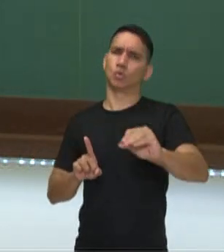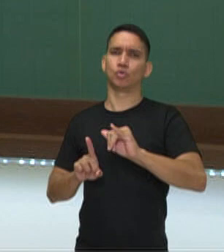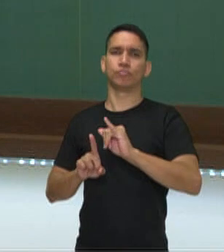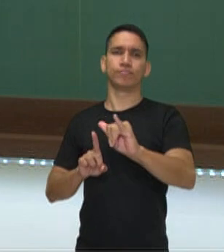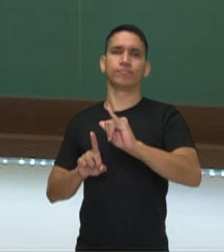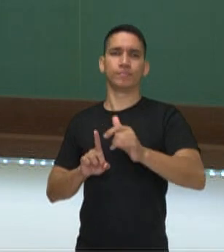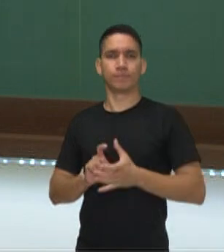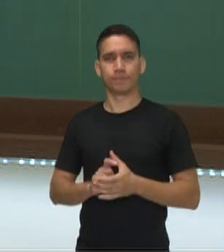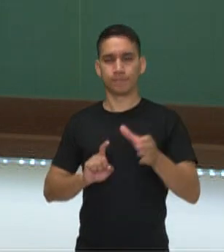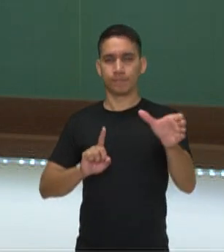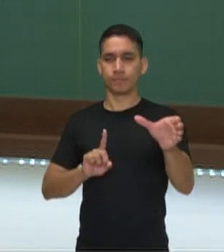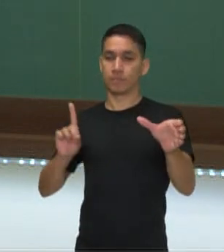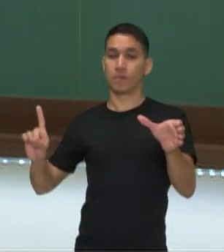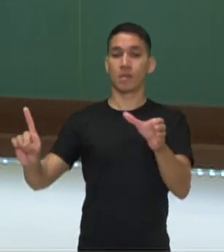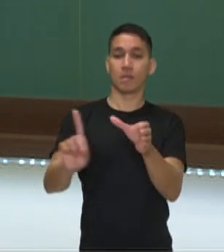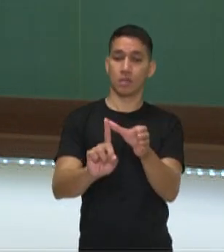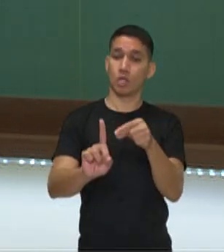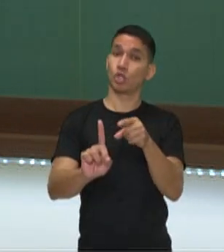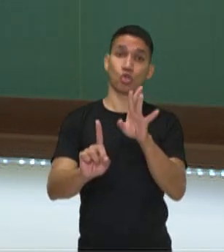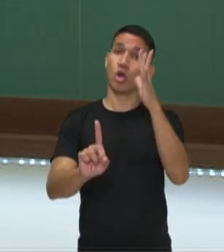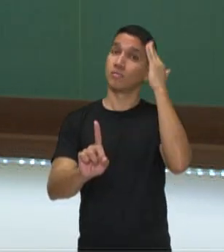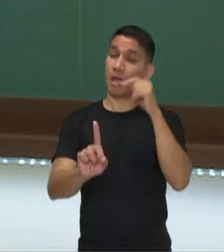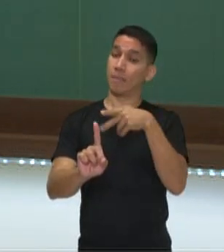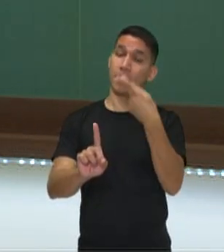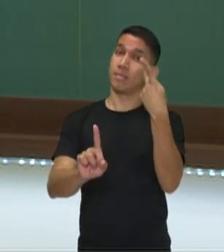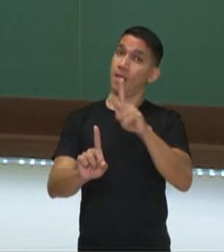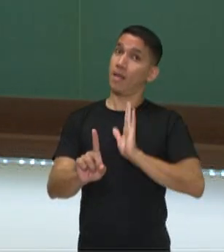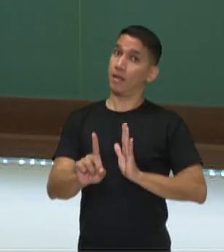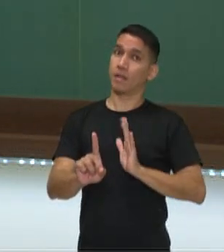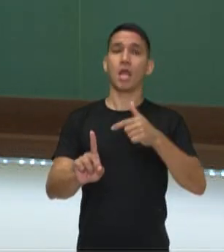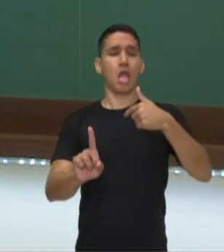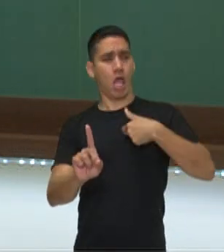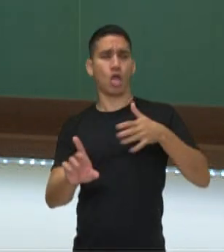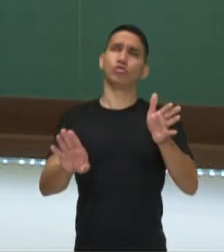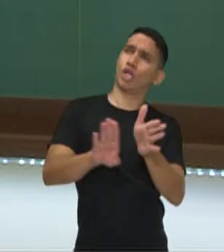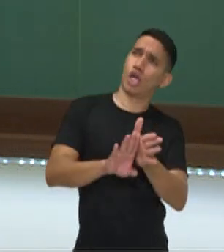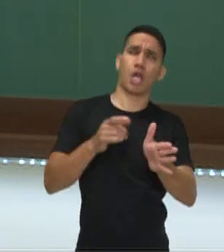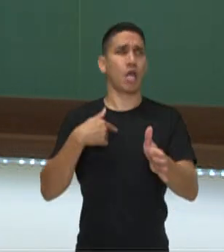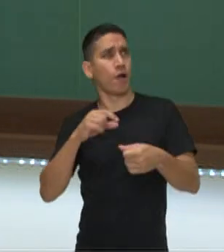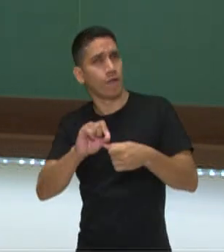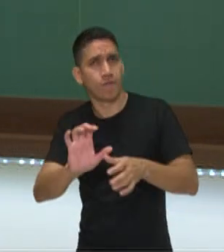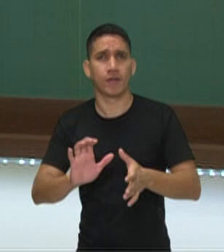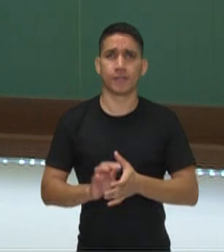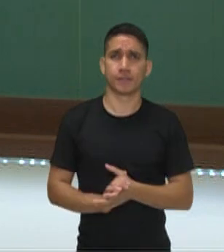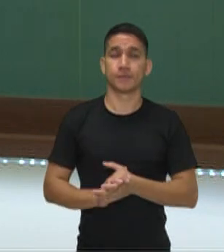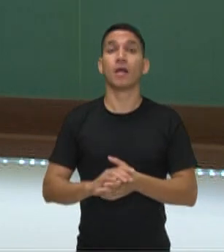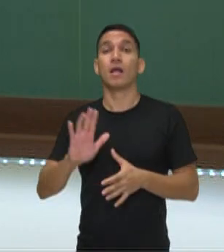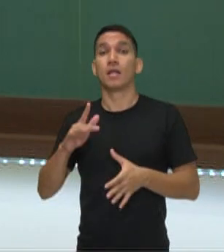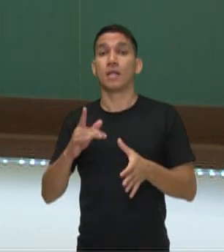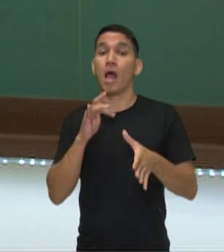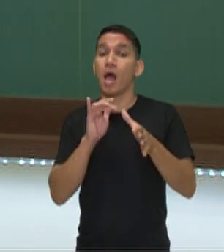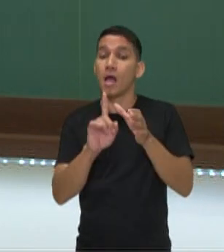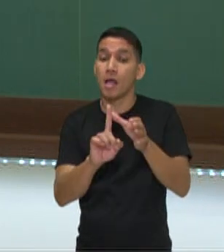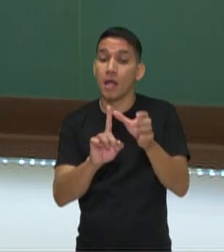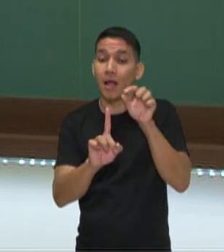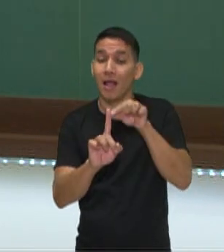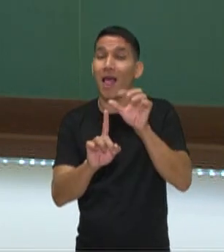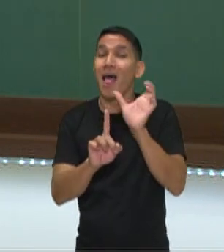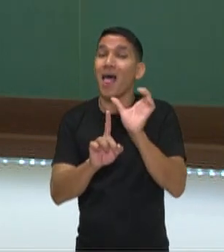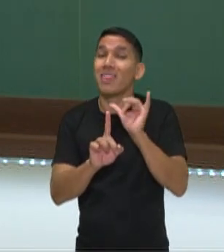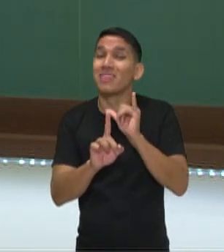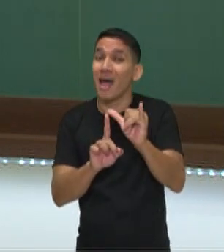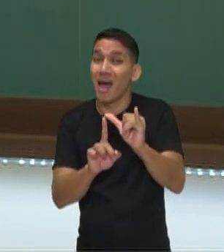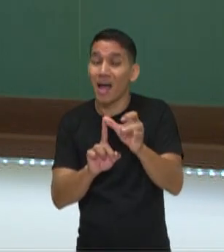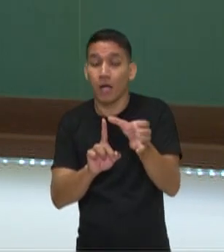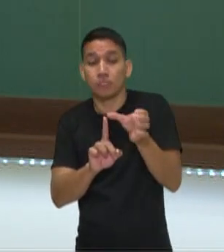o personagem só sabe dele, ele fala, eu cheguei, eu fiz. E o narrador observador acompanha